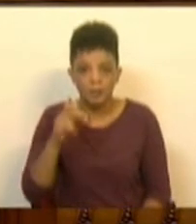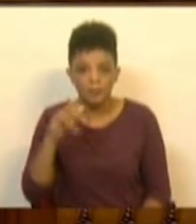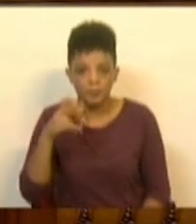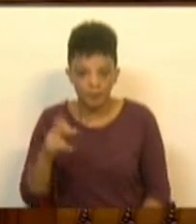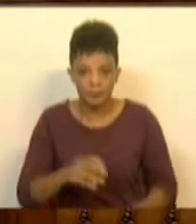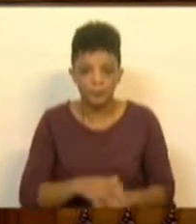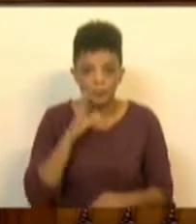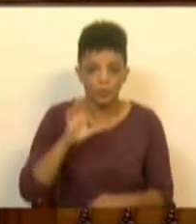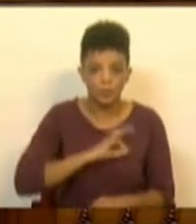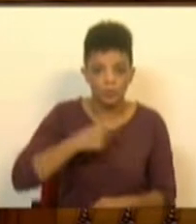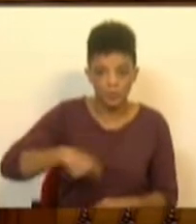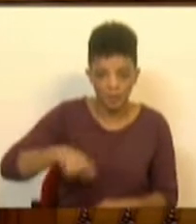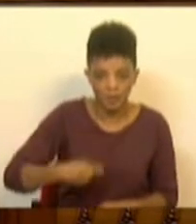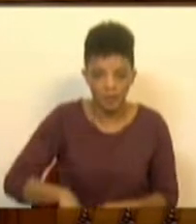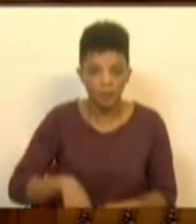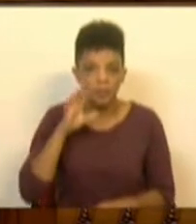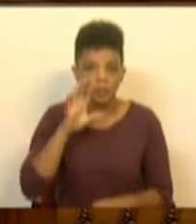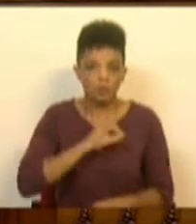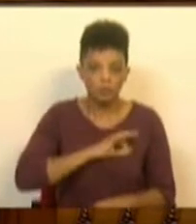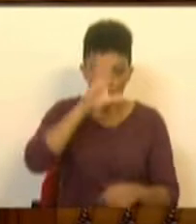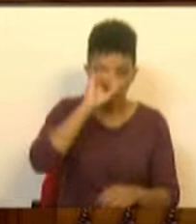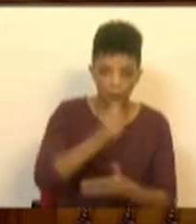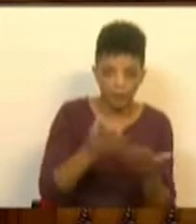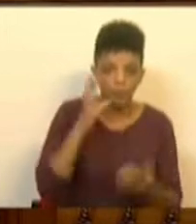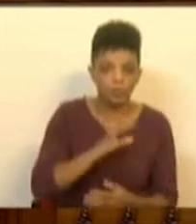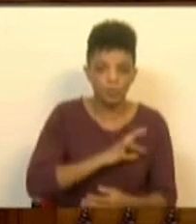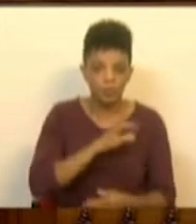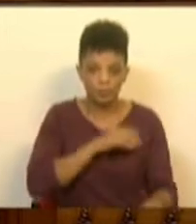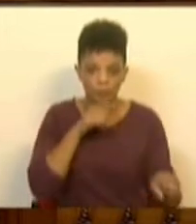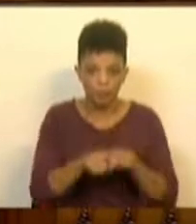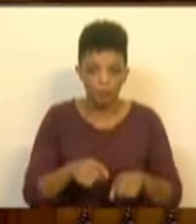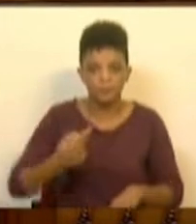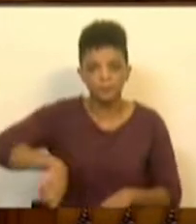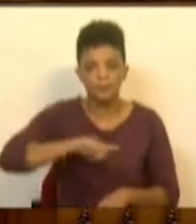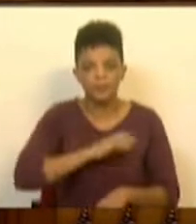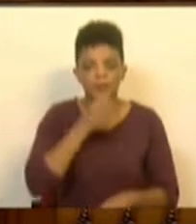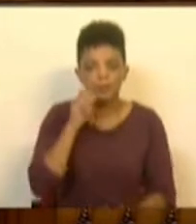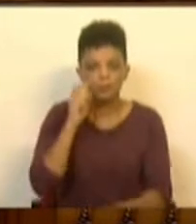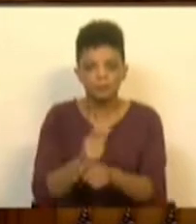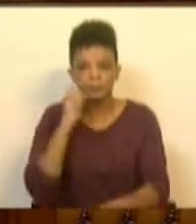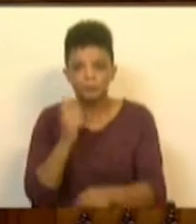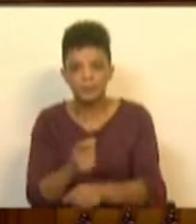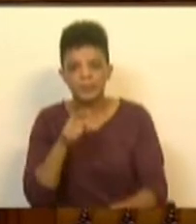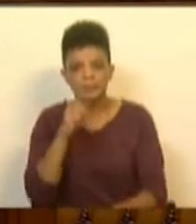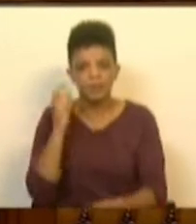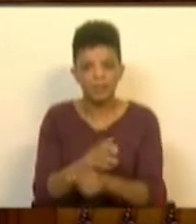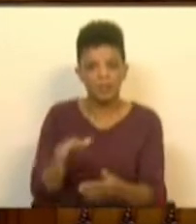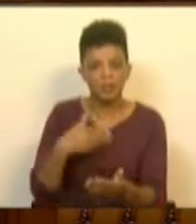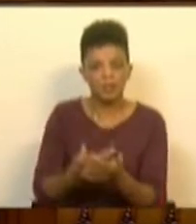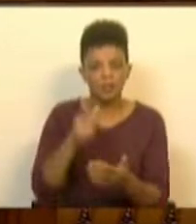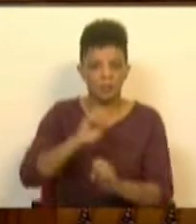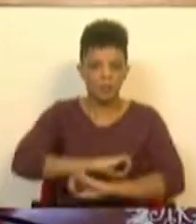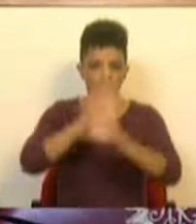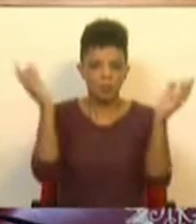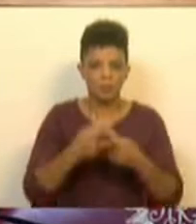Sr. Presidente, Srs. Membros do Governo, Srs. e Srs. Deputados, falamos hoje de fiscalidade e na fiscalidade fica também bem